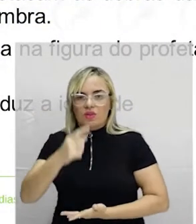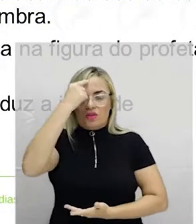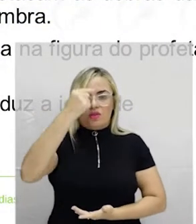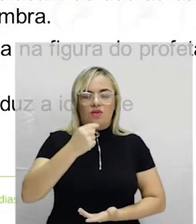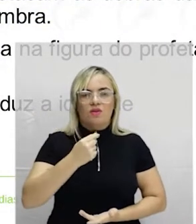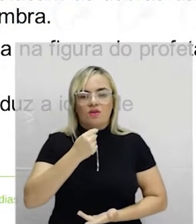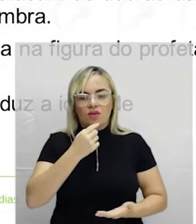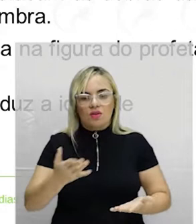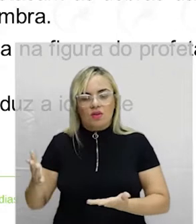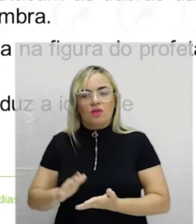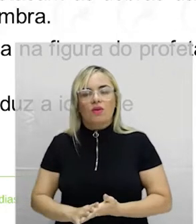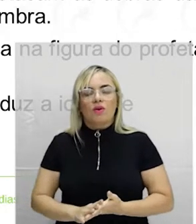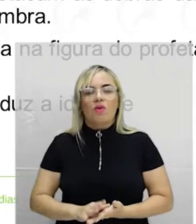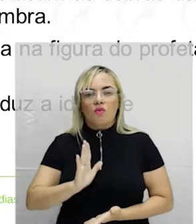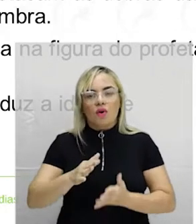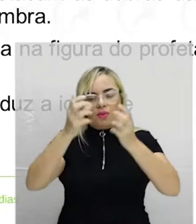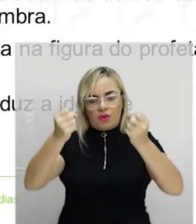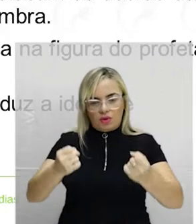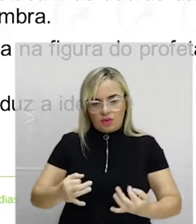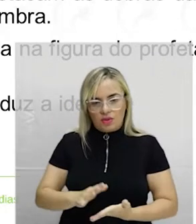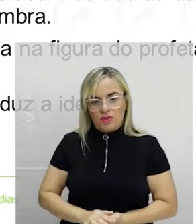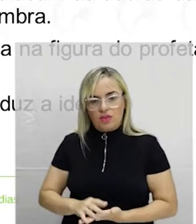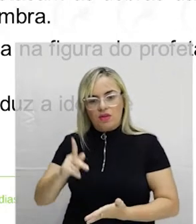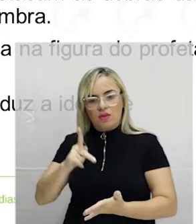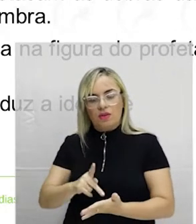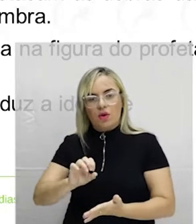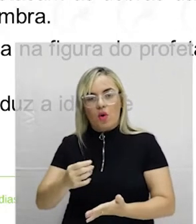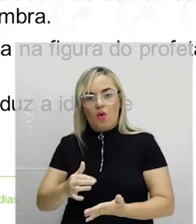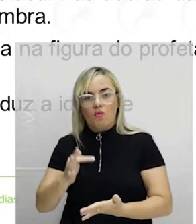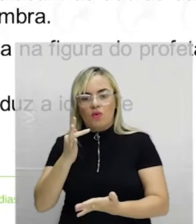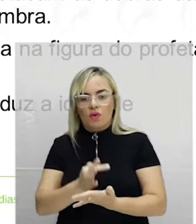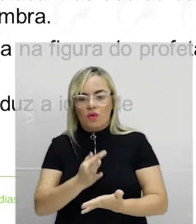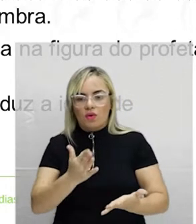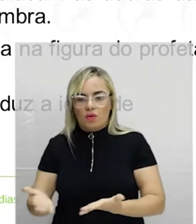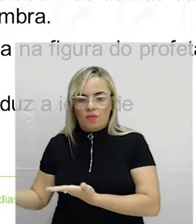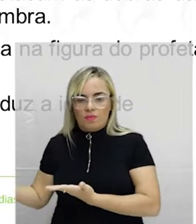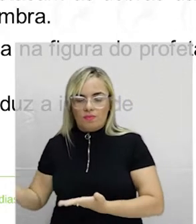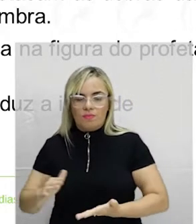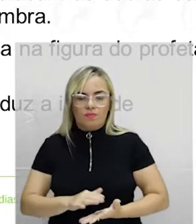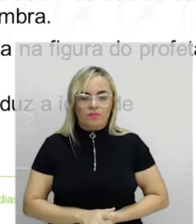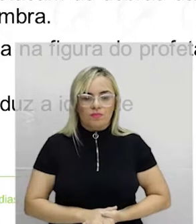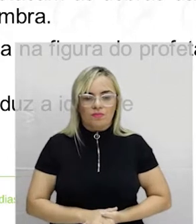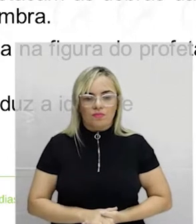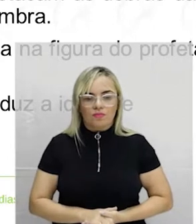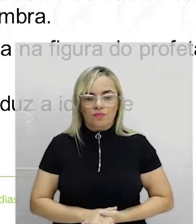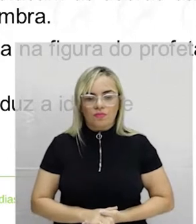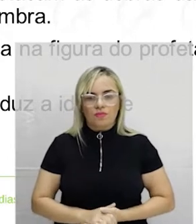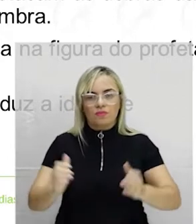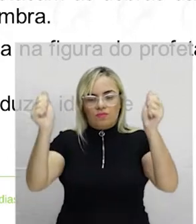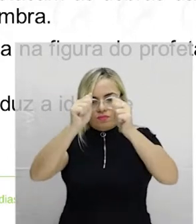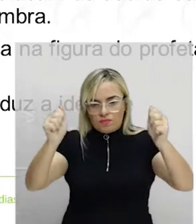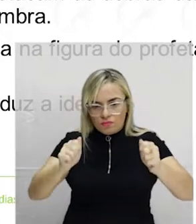é falso ou verdadeiro. Para escopi-las, o artista utilizou a matéria-prima disponível, que foi a pedra sabão. Então, nós temos verdadeiro.